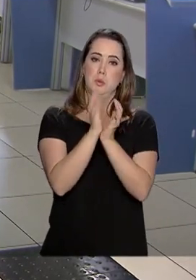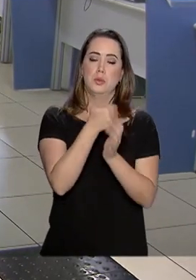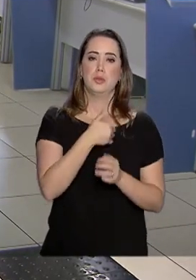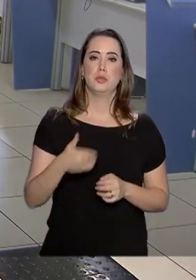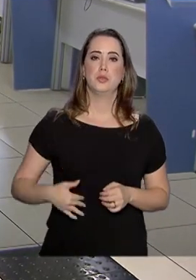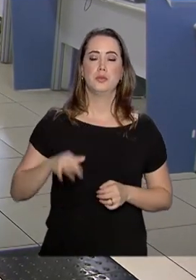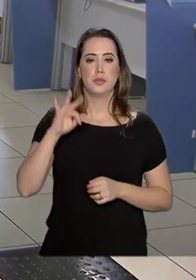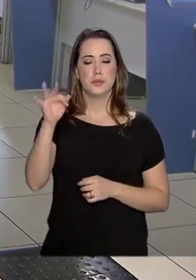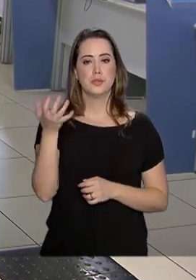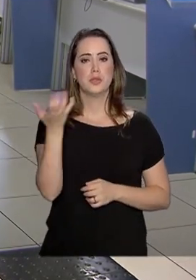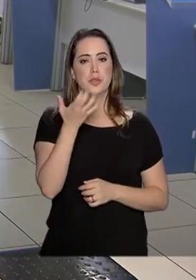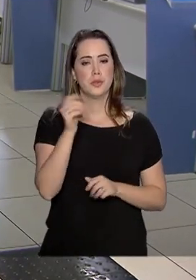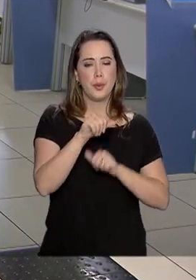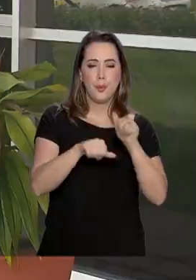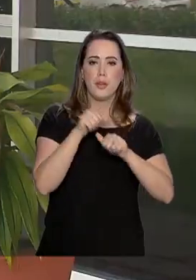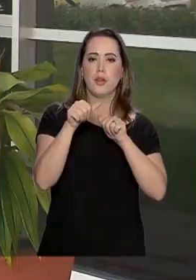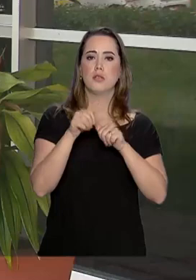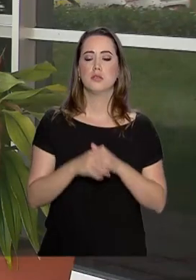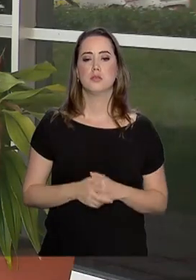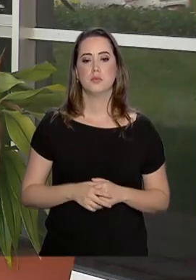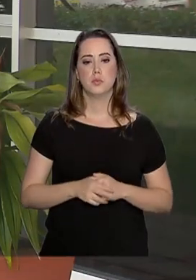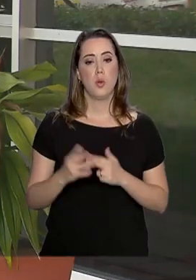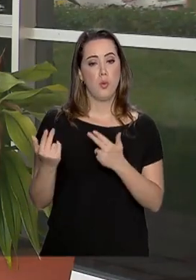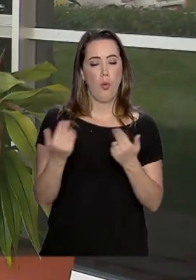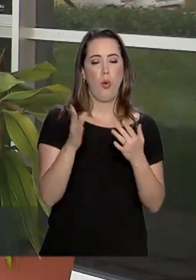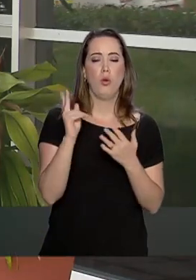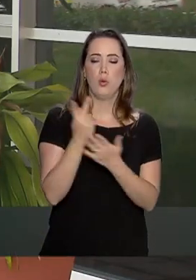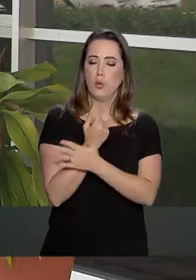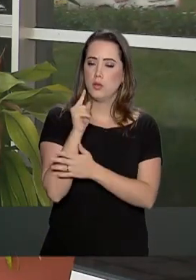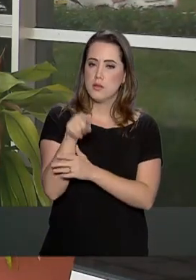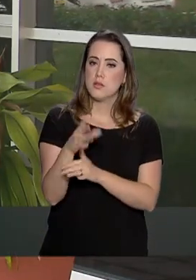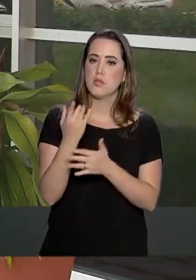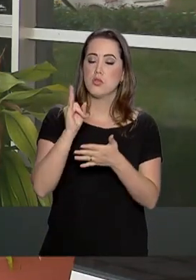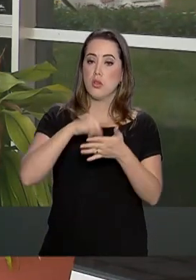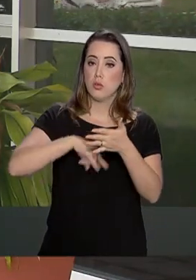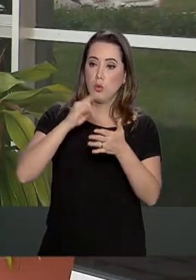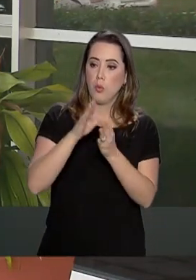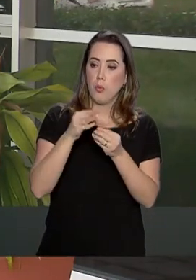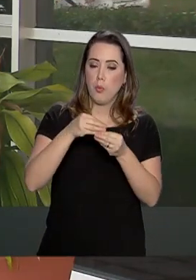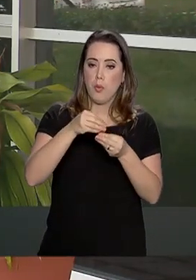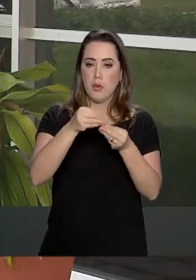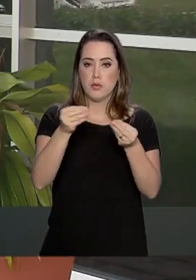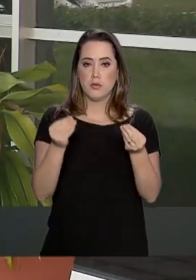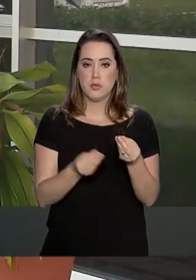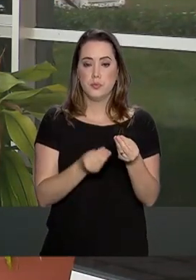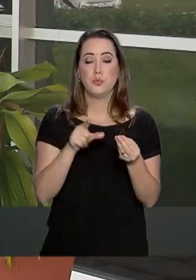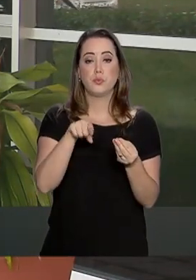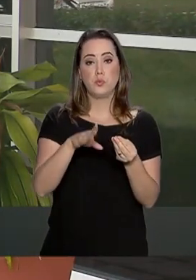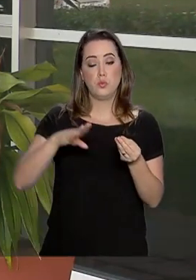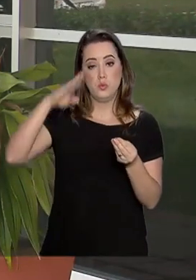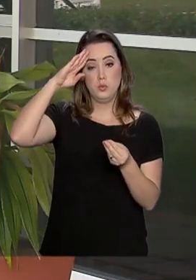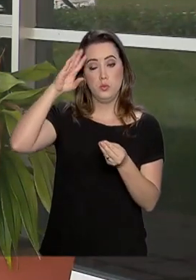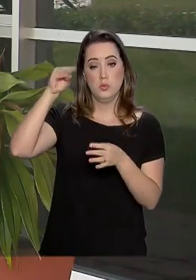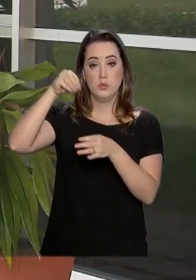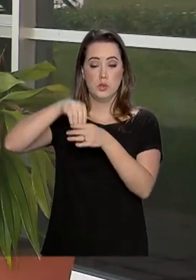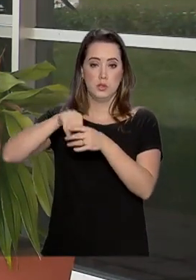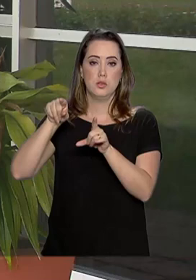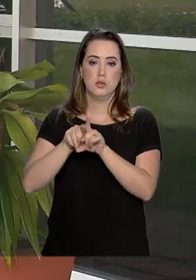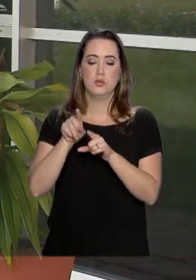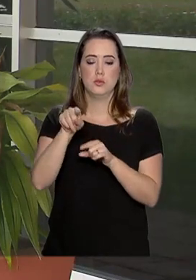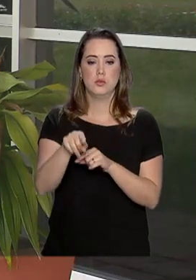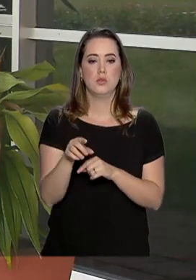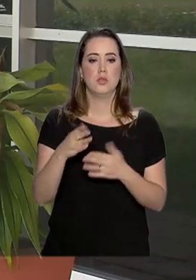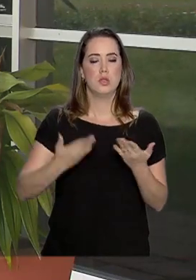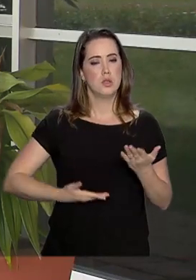Governo Federal pretende mudar. Assim como já é feito na emissão de passaporte e alistamento militar nas Forças Armadas, por exemplo,